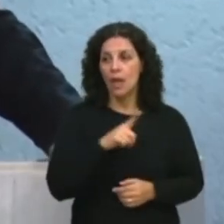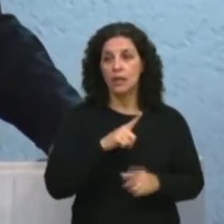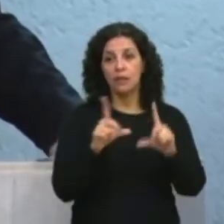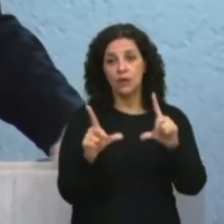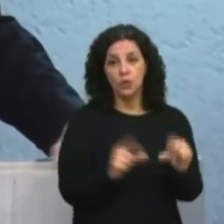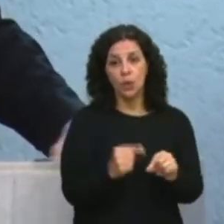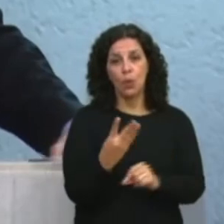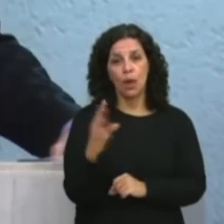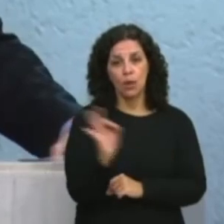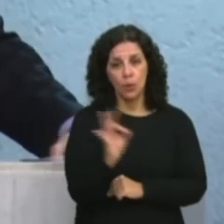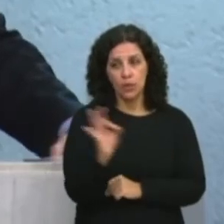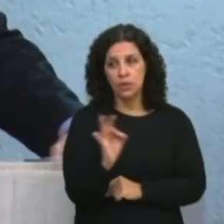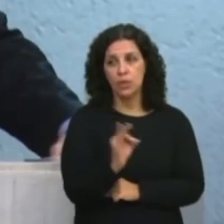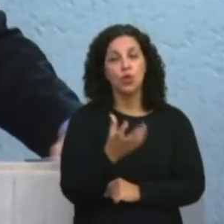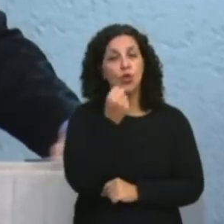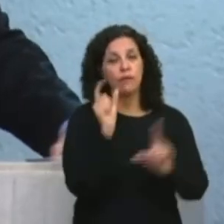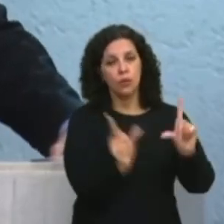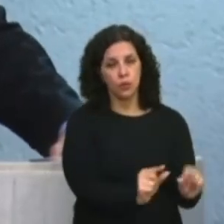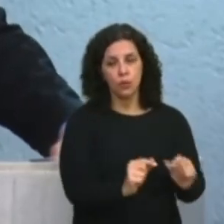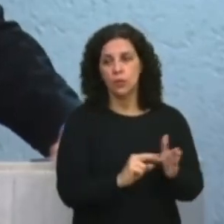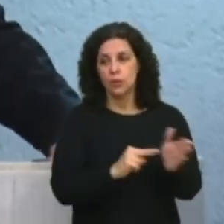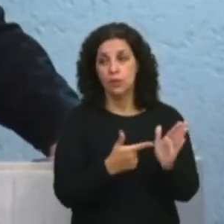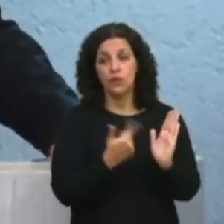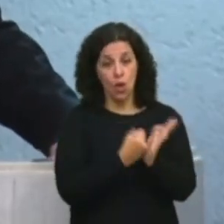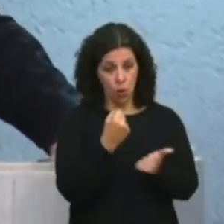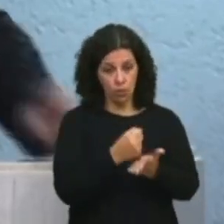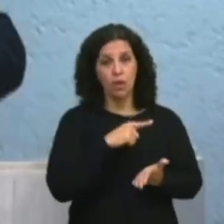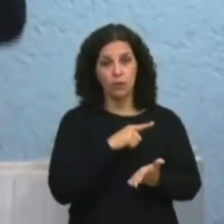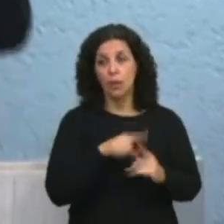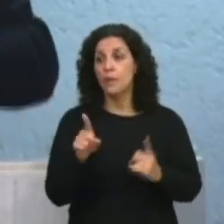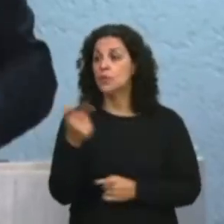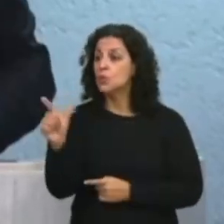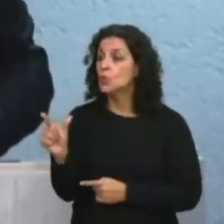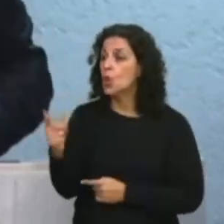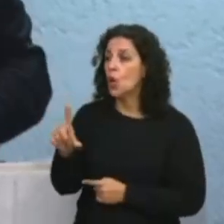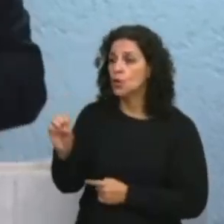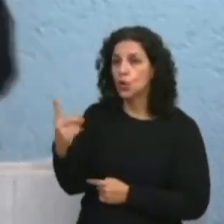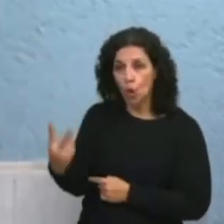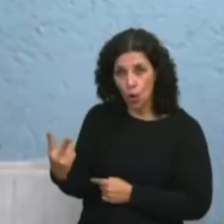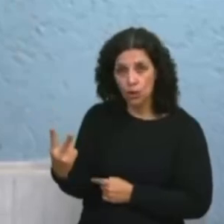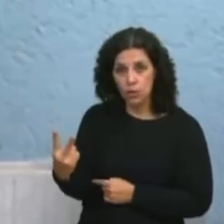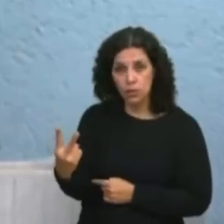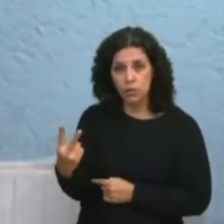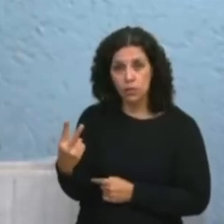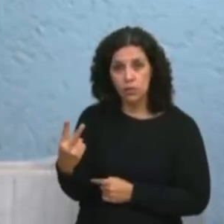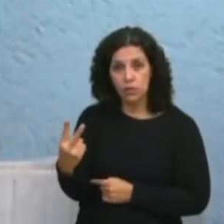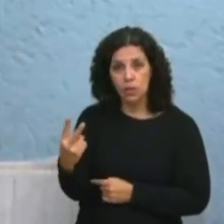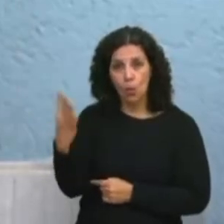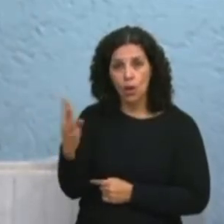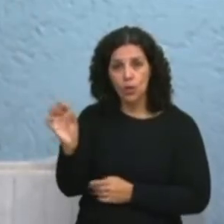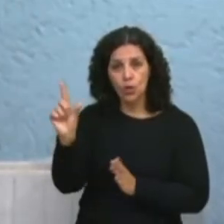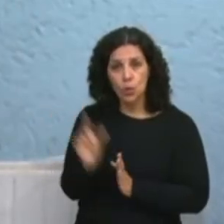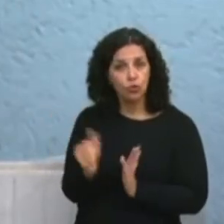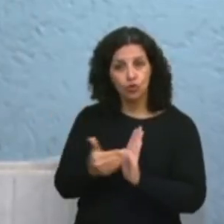uma redução em 40% da receita. Está previsto no contrato. Já no lote 2, essa redução de 40